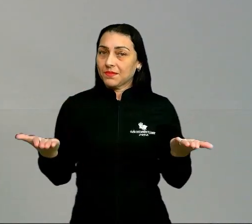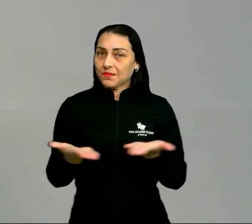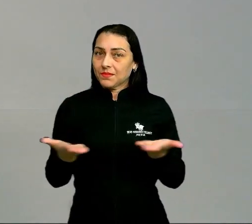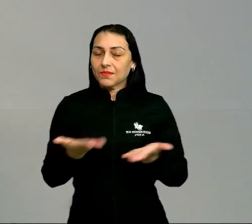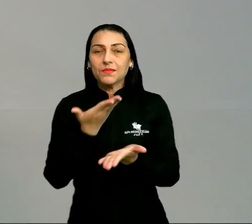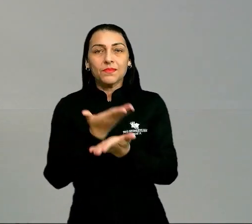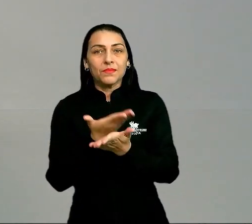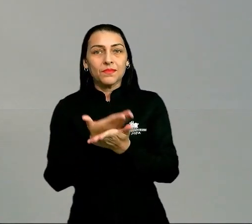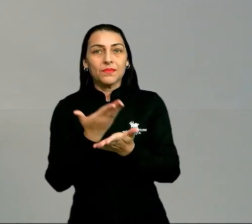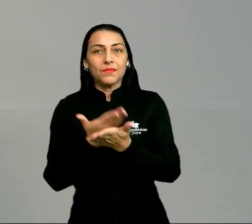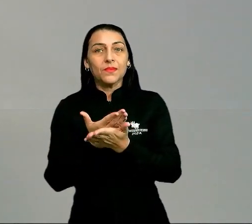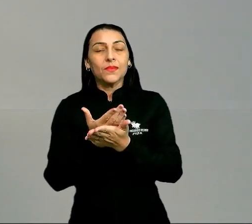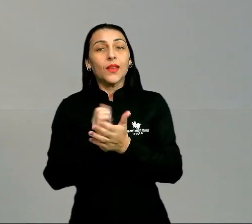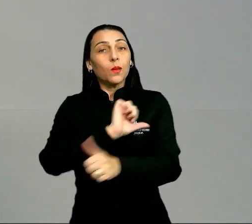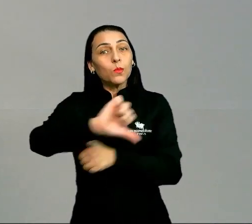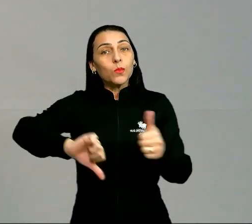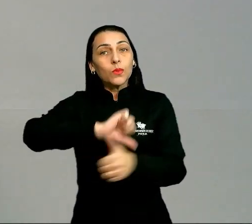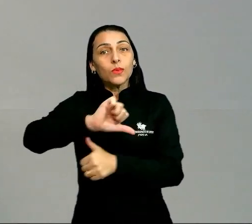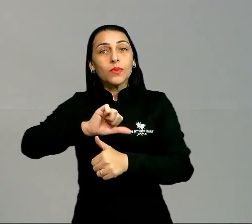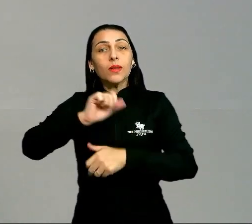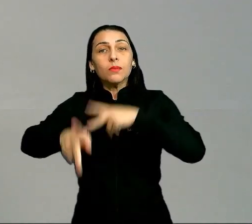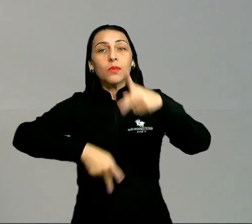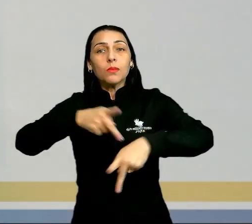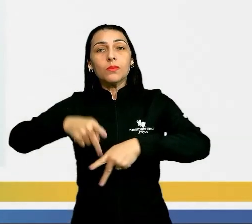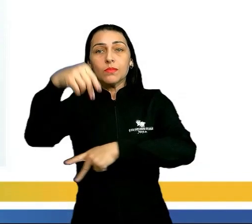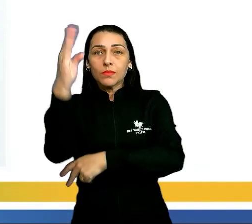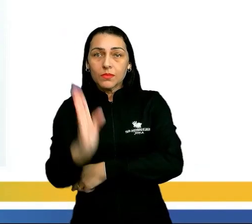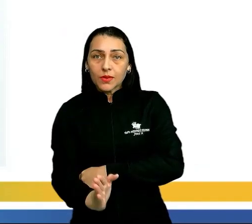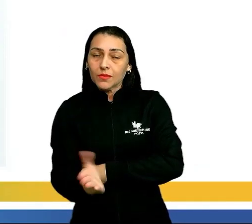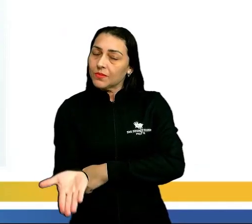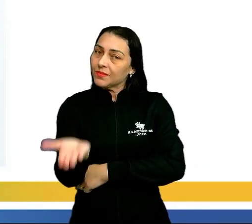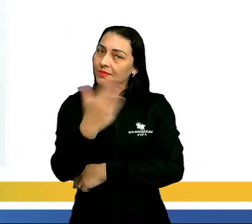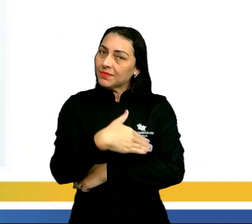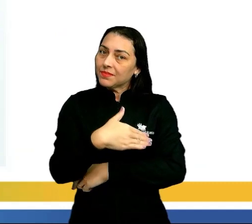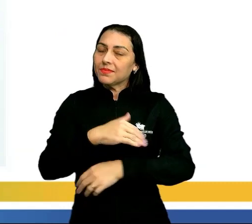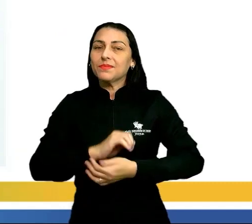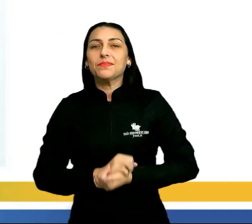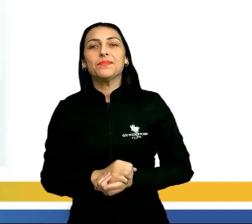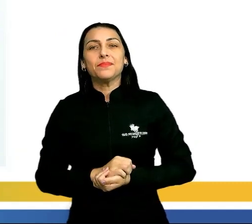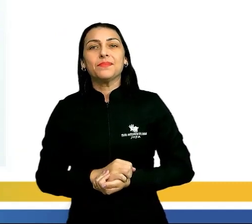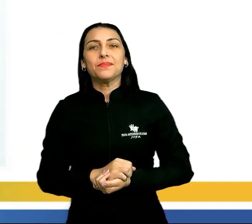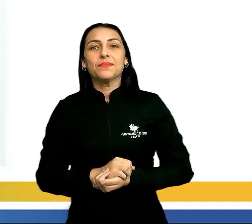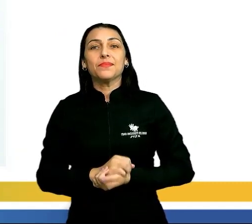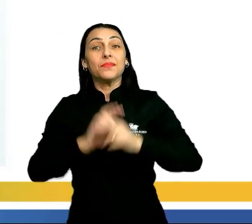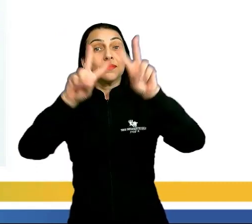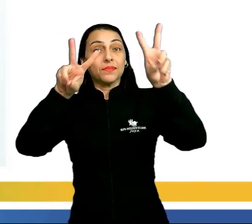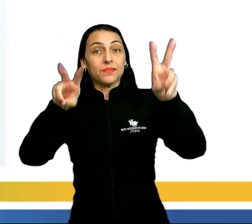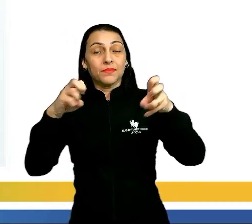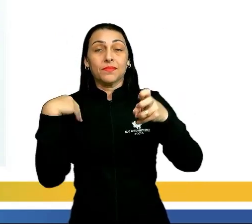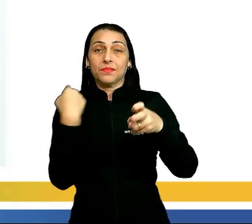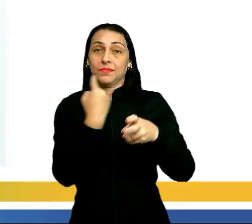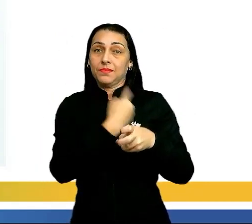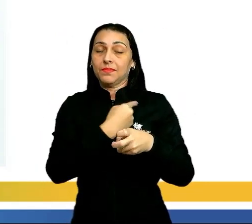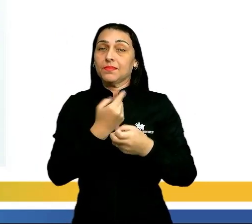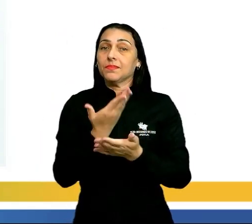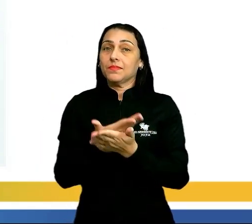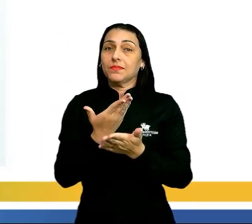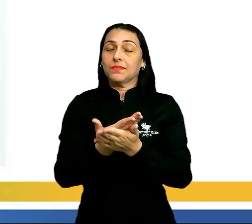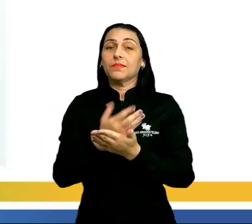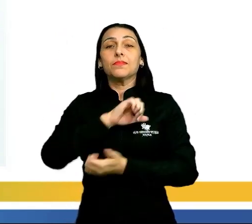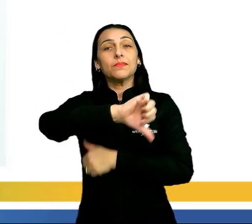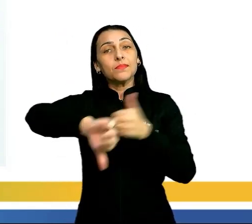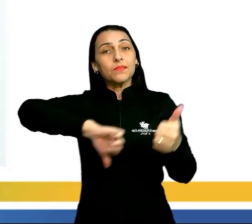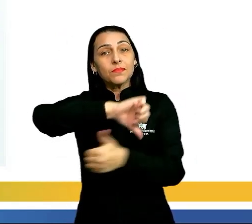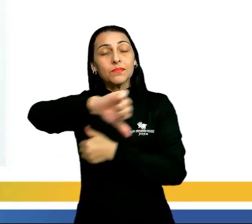nós vamos estudar sobre a dinâmica da população brasileira. Vamos lá? Então, esse é o tema da nossa aula, Dinâmica